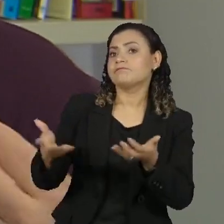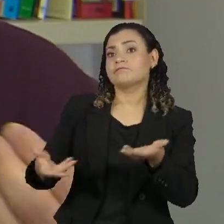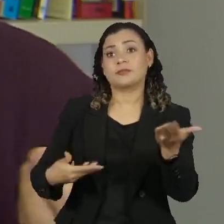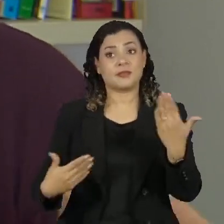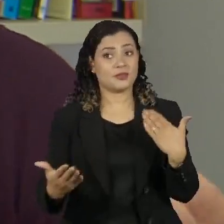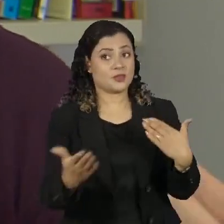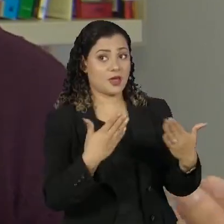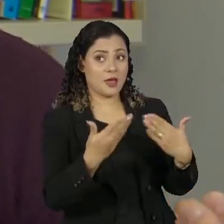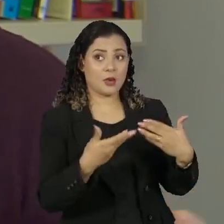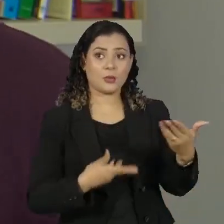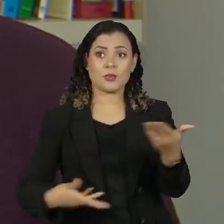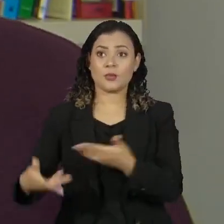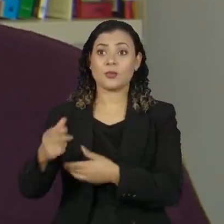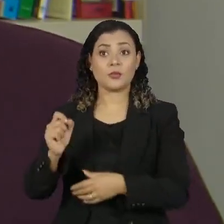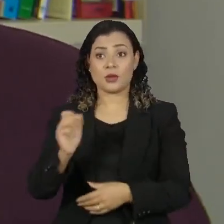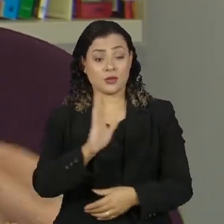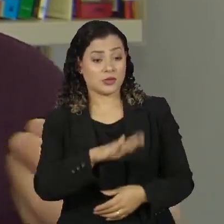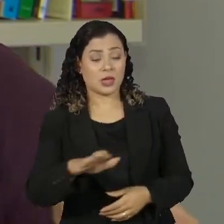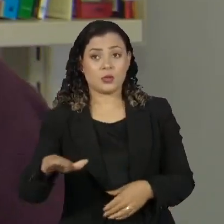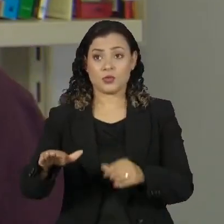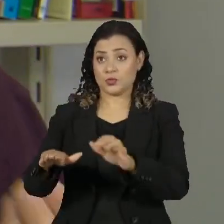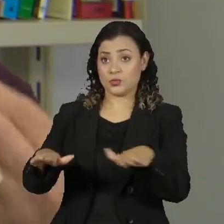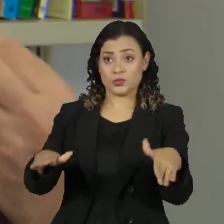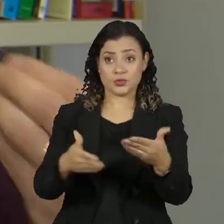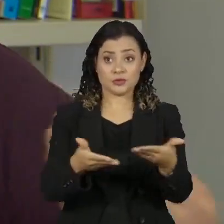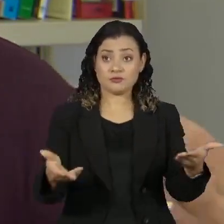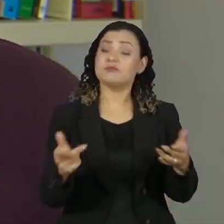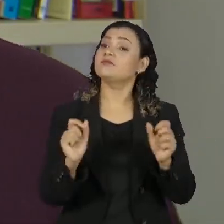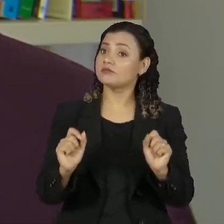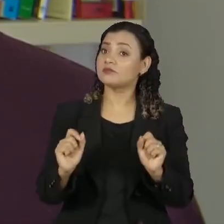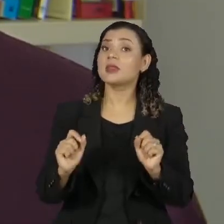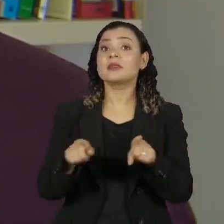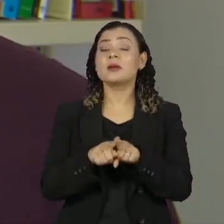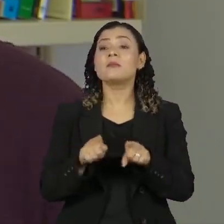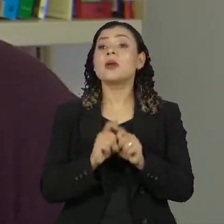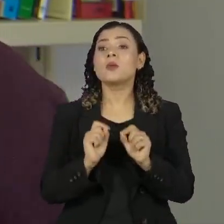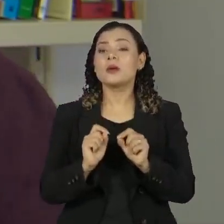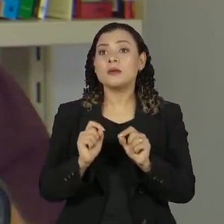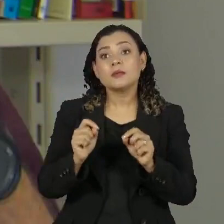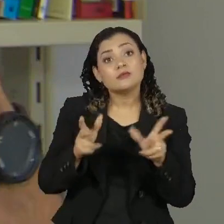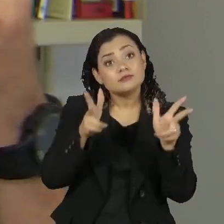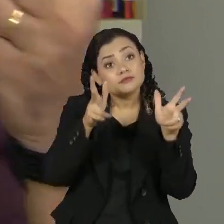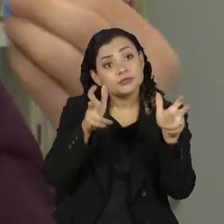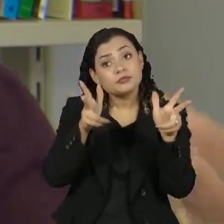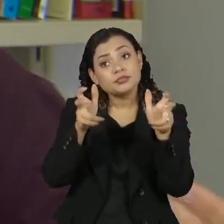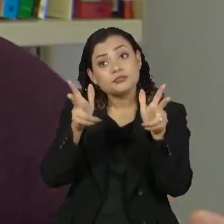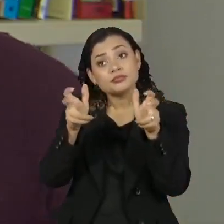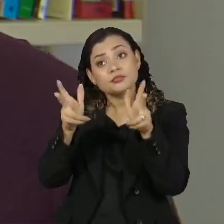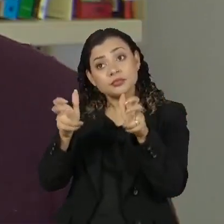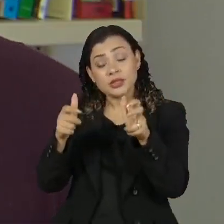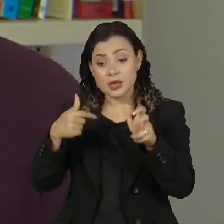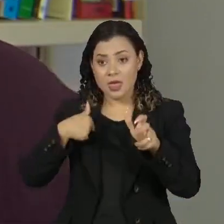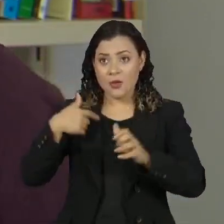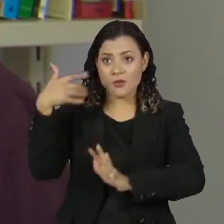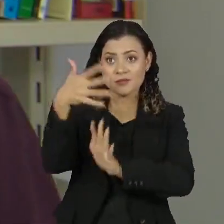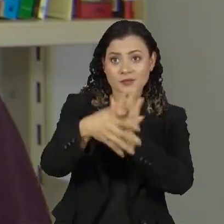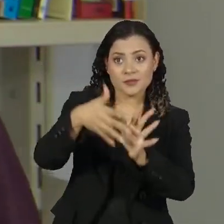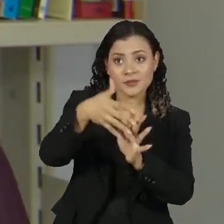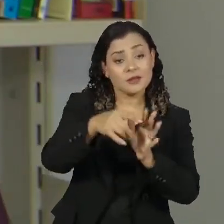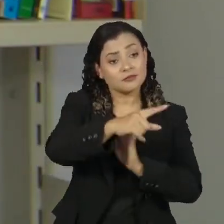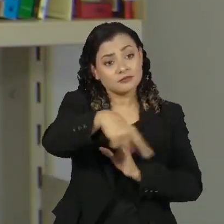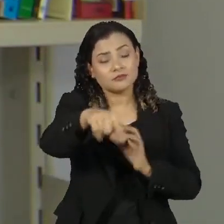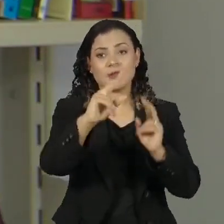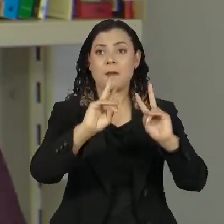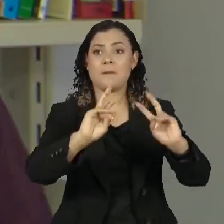queremos também que os alunos estejam dispostos a escutar. Uma vez que a gente escuta, a gente consegue